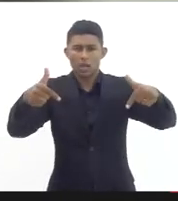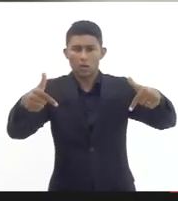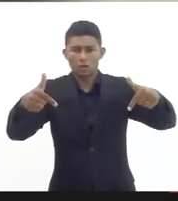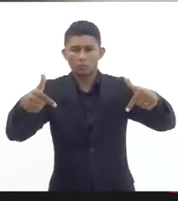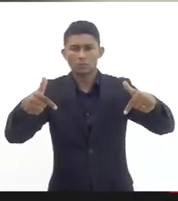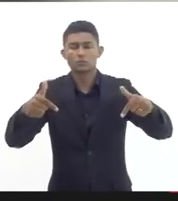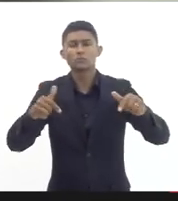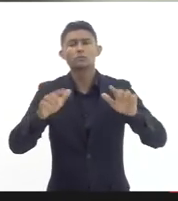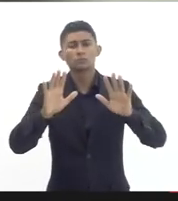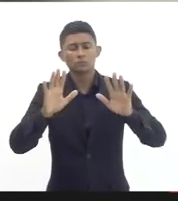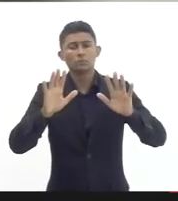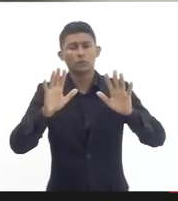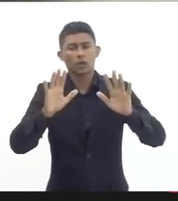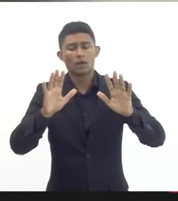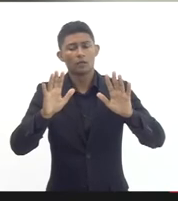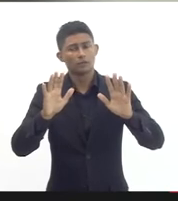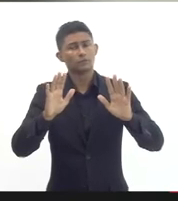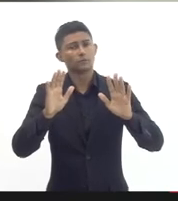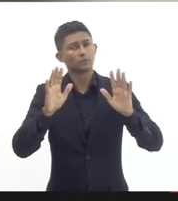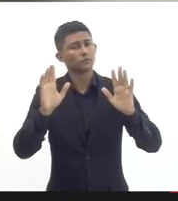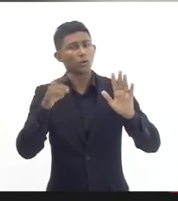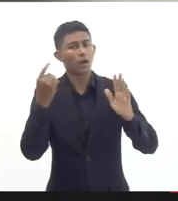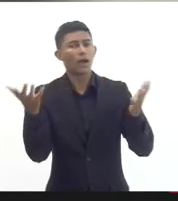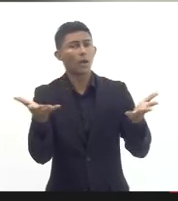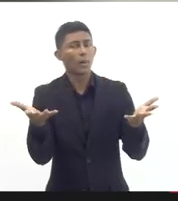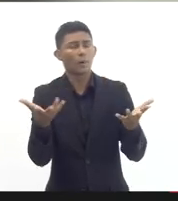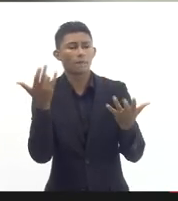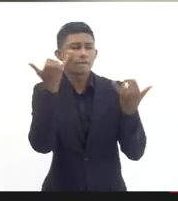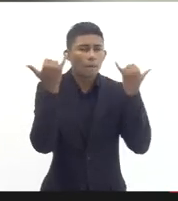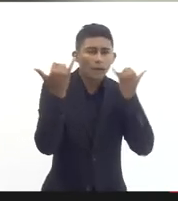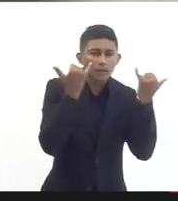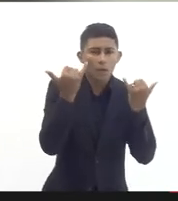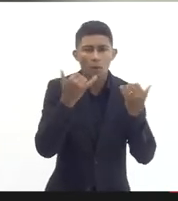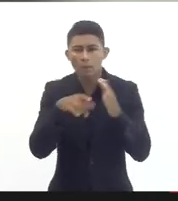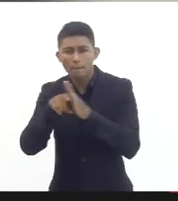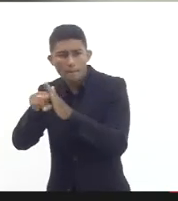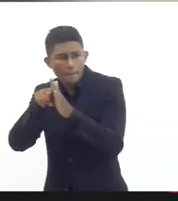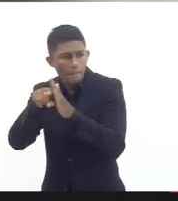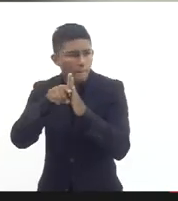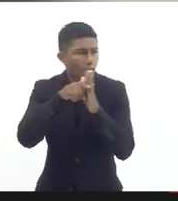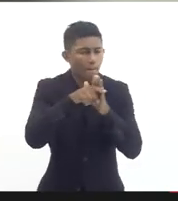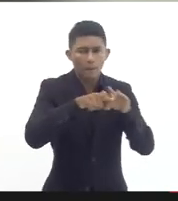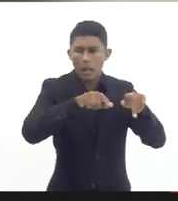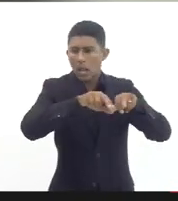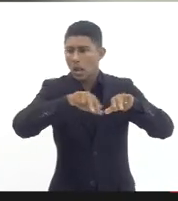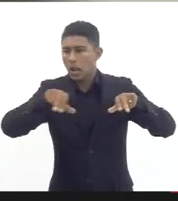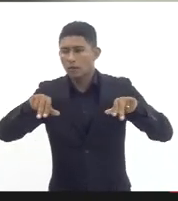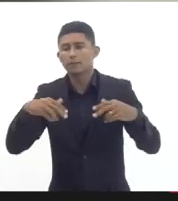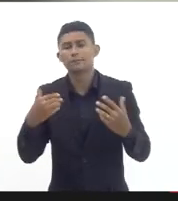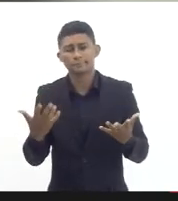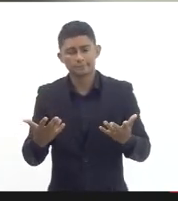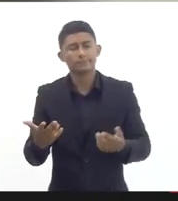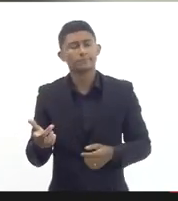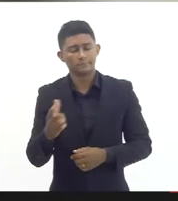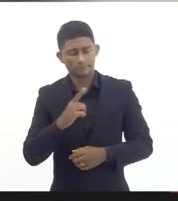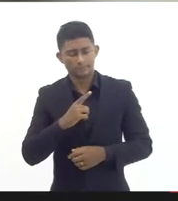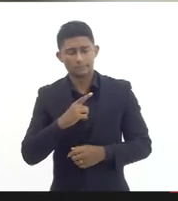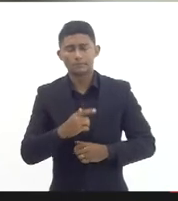temos avisada porque estamos colhendo dados e preparando né nos preparando ainda nesse sentido